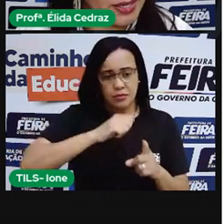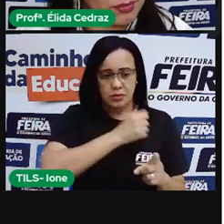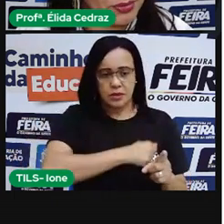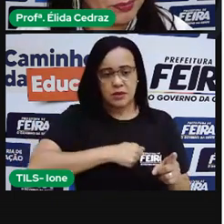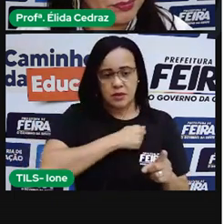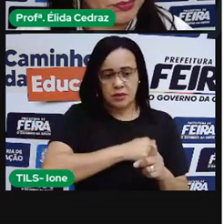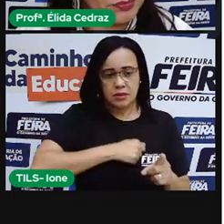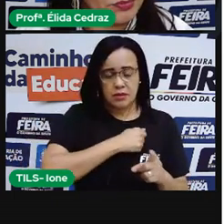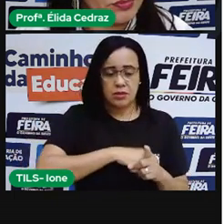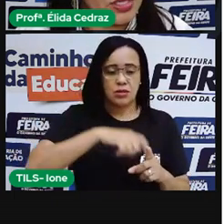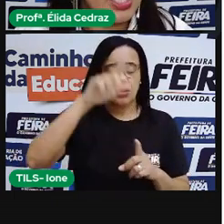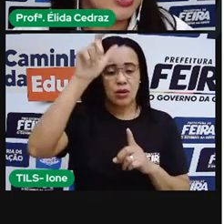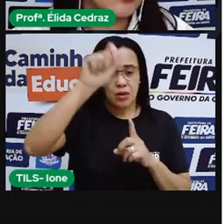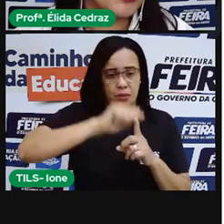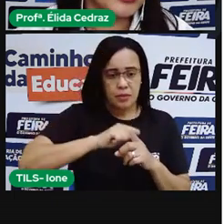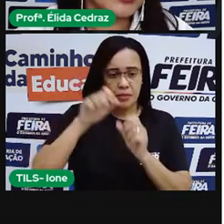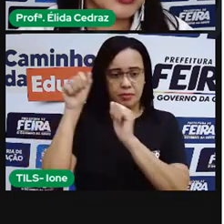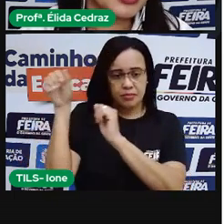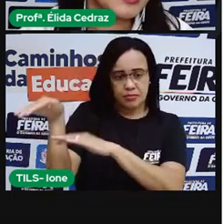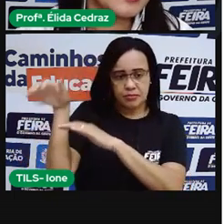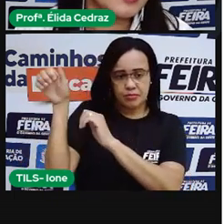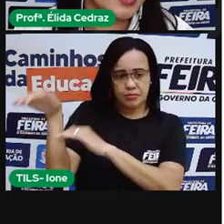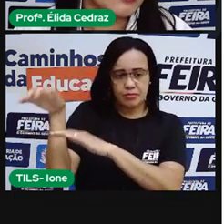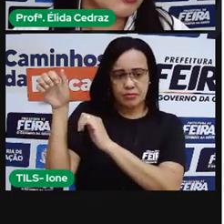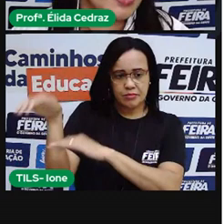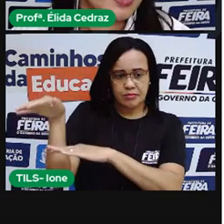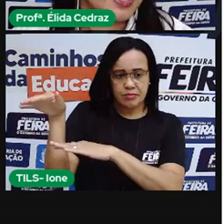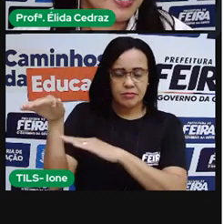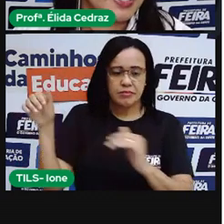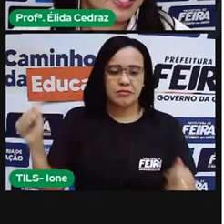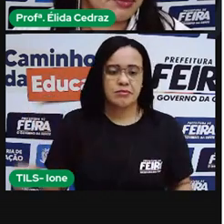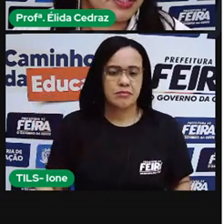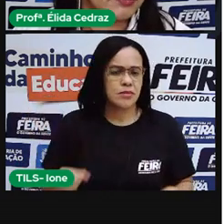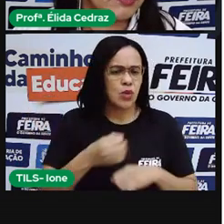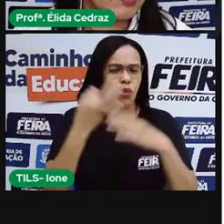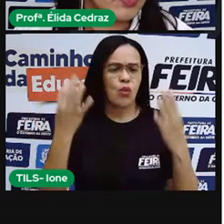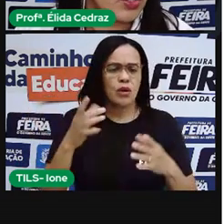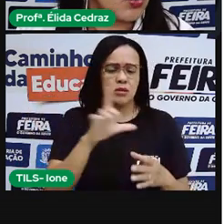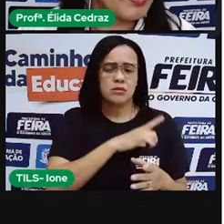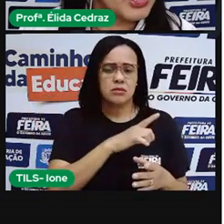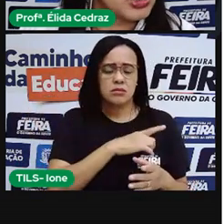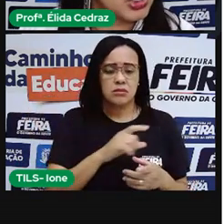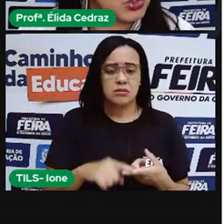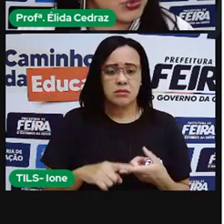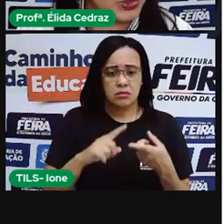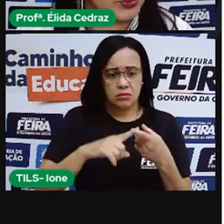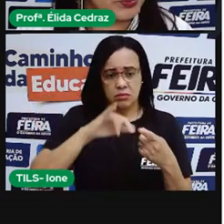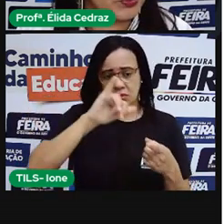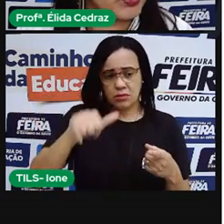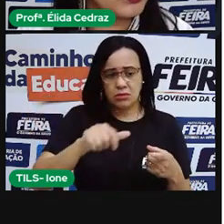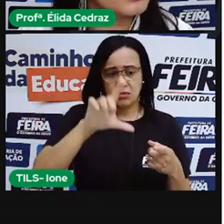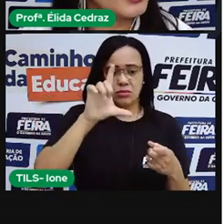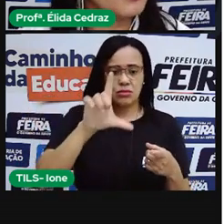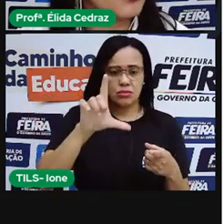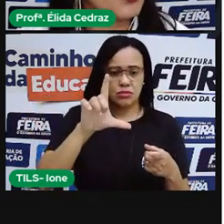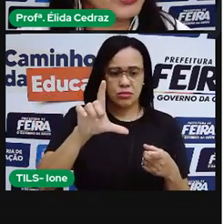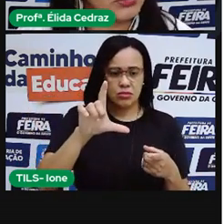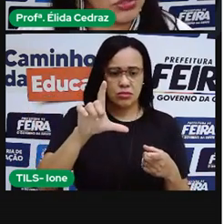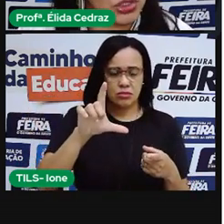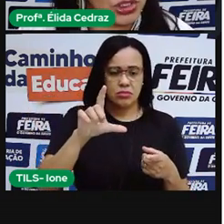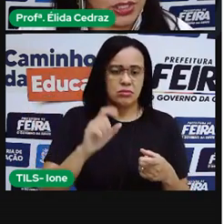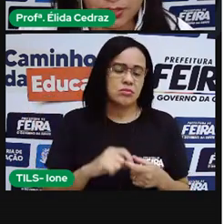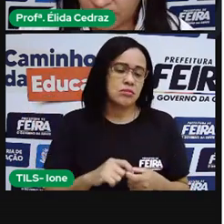de setembro. Quantos dias tem os meses acima? O mês de julho, tem